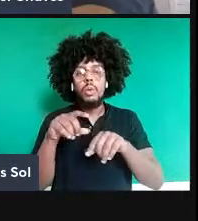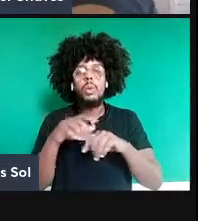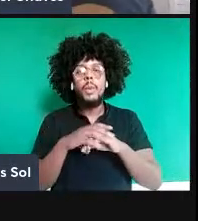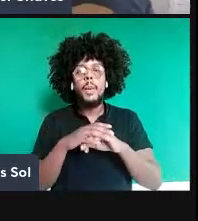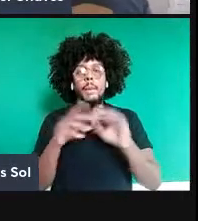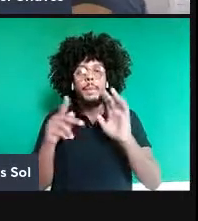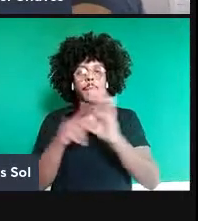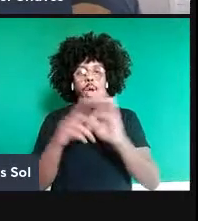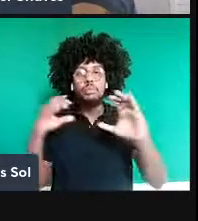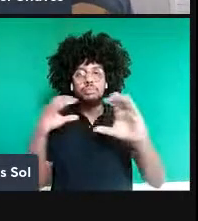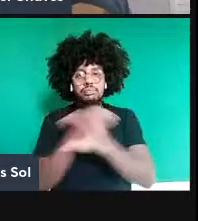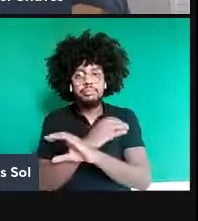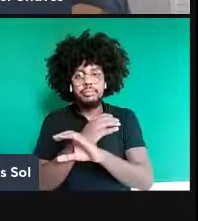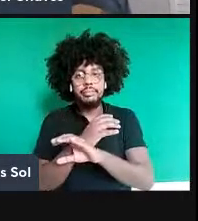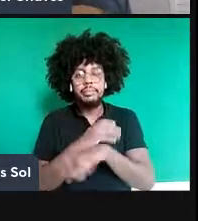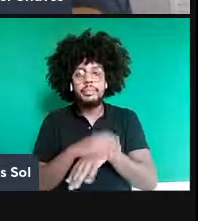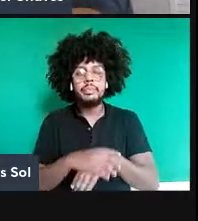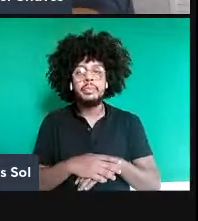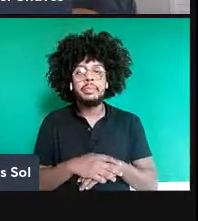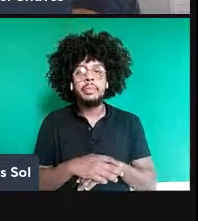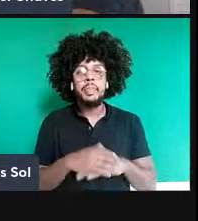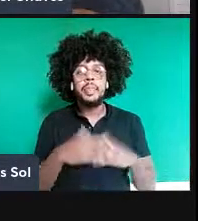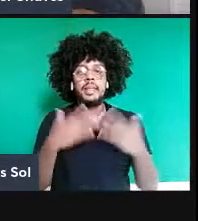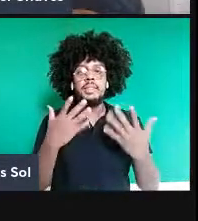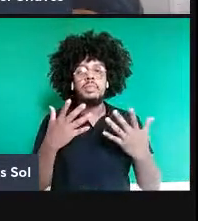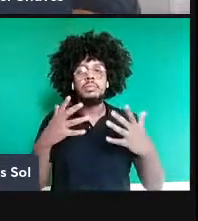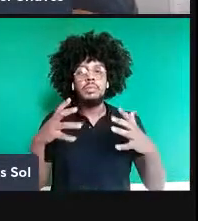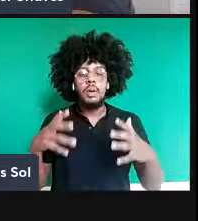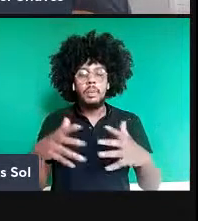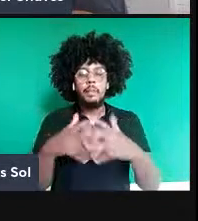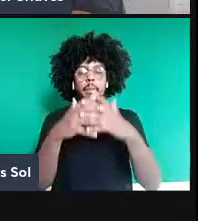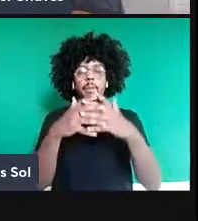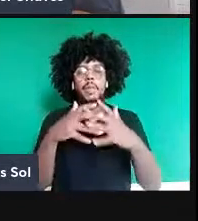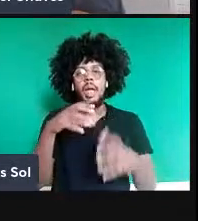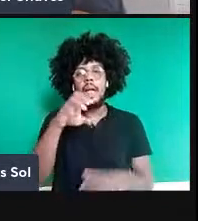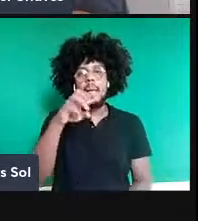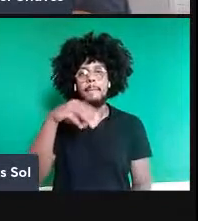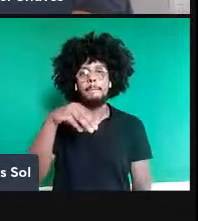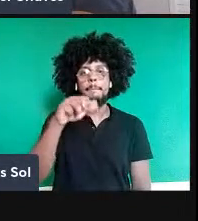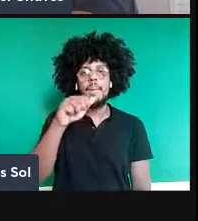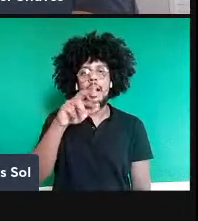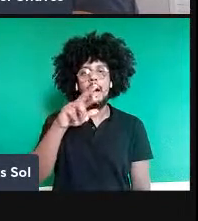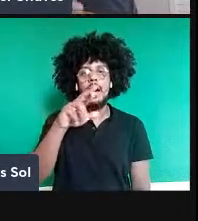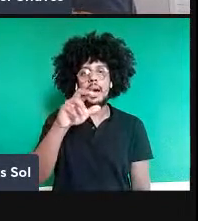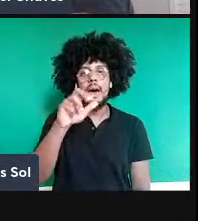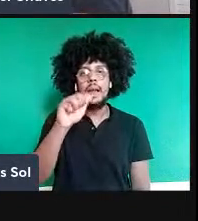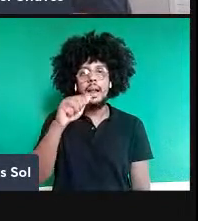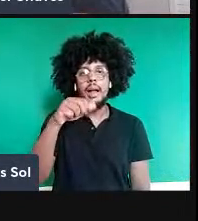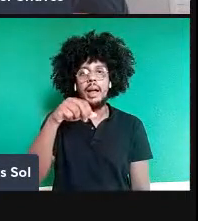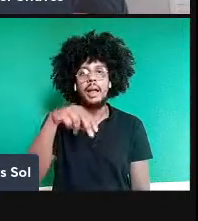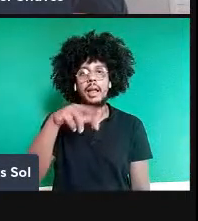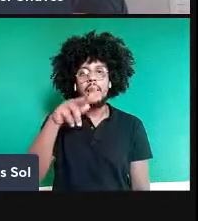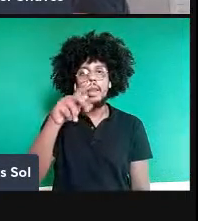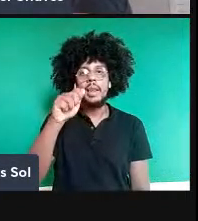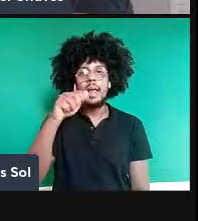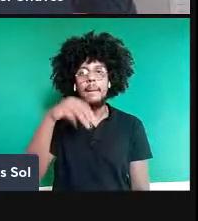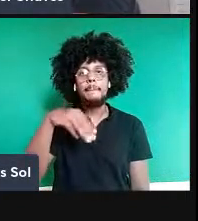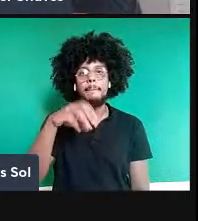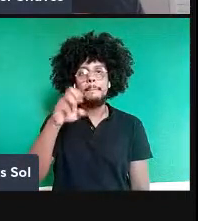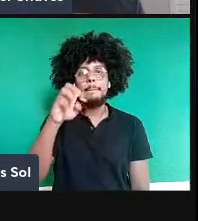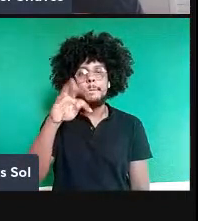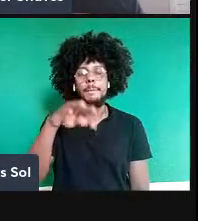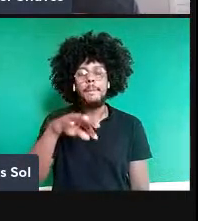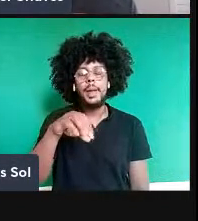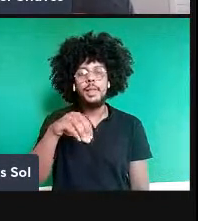o emaranhamento, né, que foi introduzido aí pelo Schrodinger, ele se caracteriza justamente pelo seguinte fato, de que o